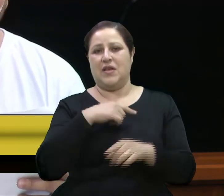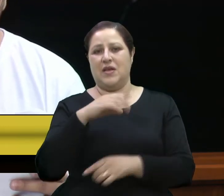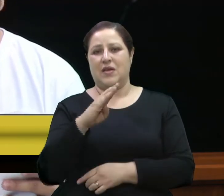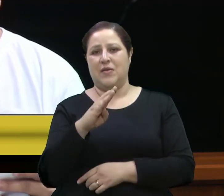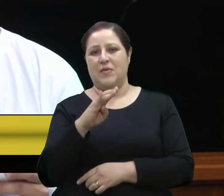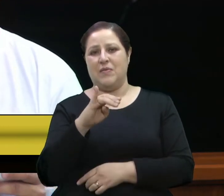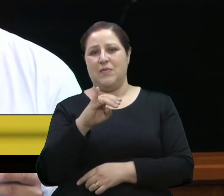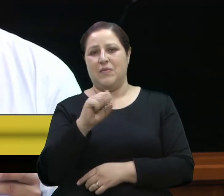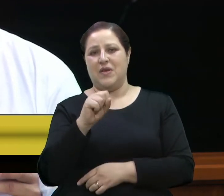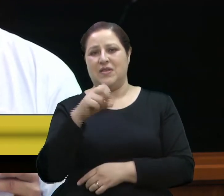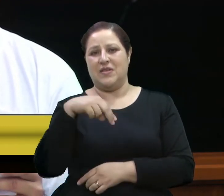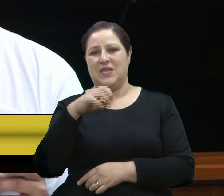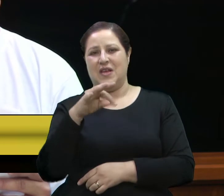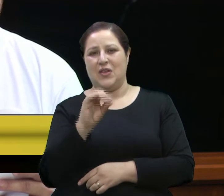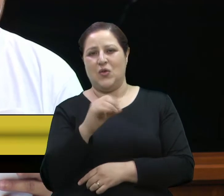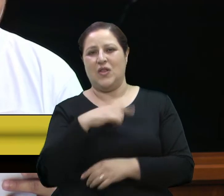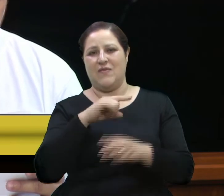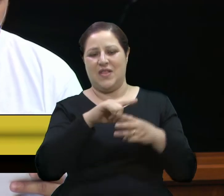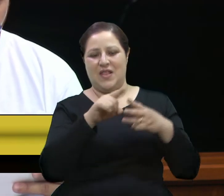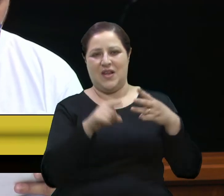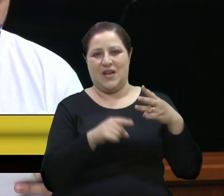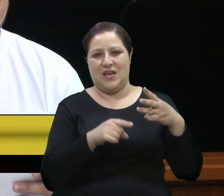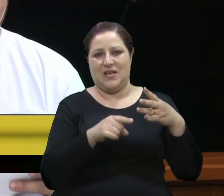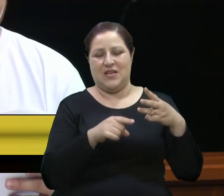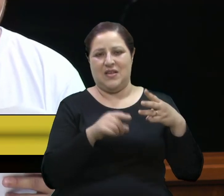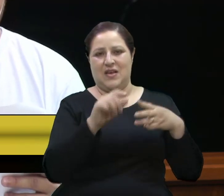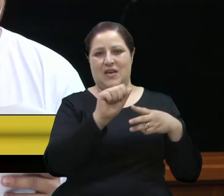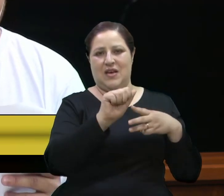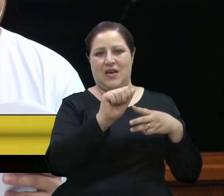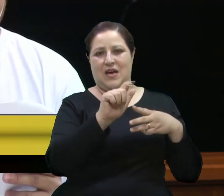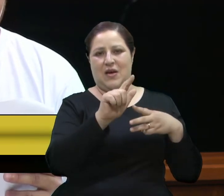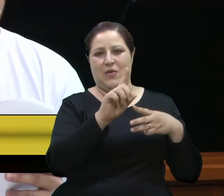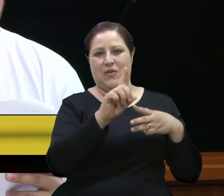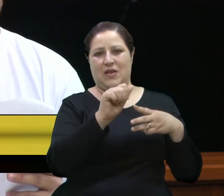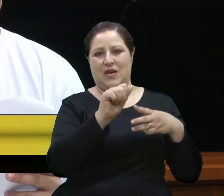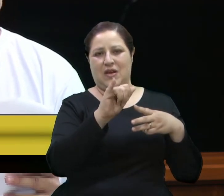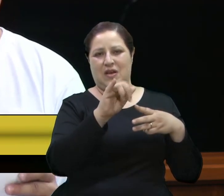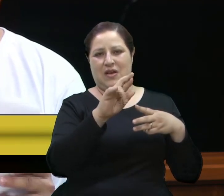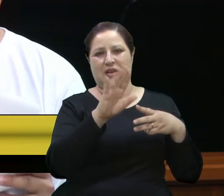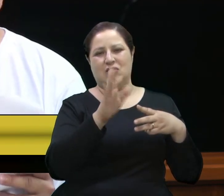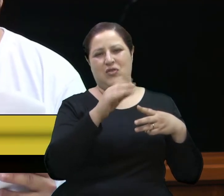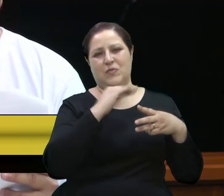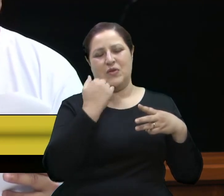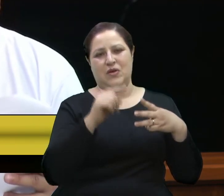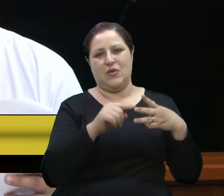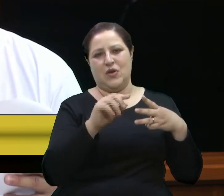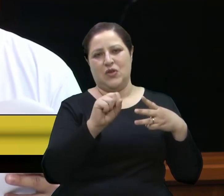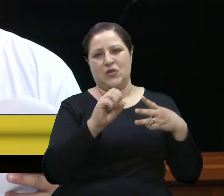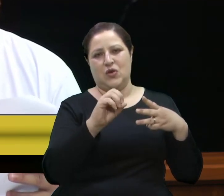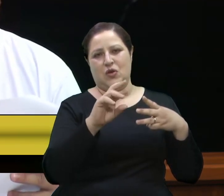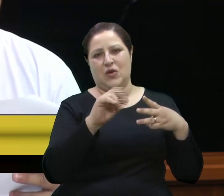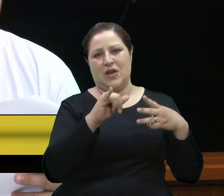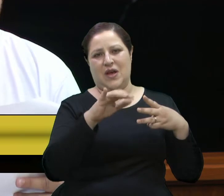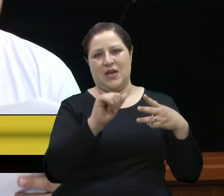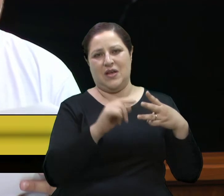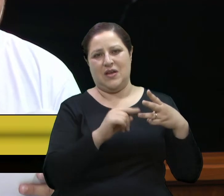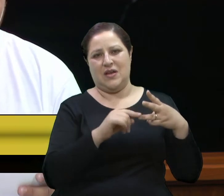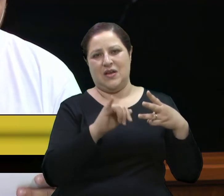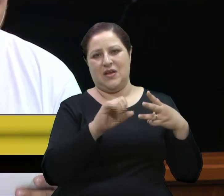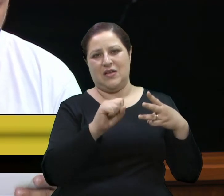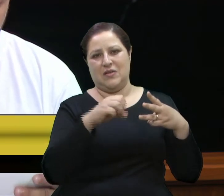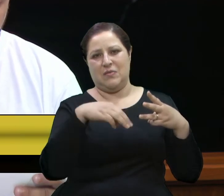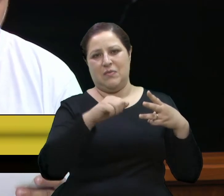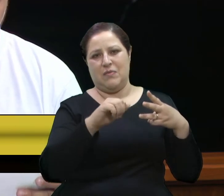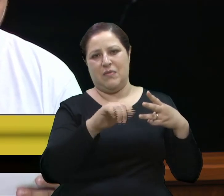falecido, Soraya e o Samuel. Belinha passou a ter uma vida voltada para seu filho, Amarildo, que aos 18 anos foi